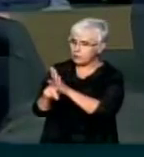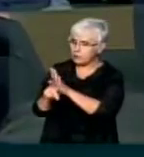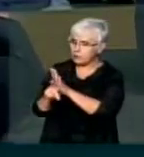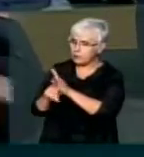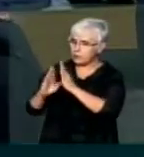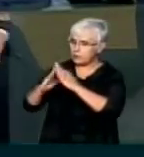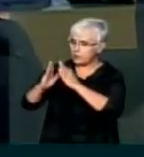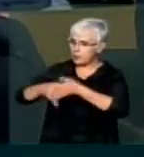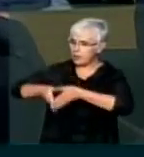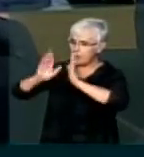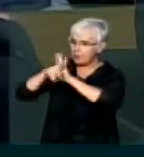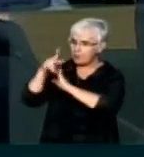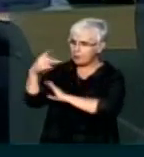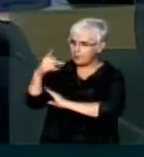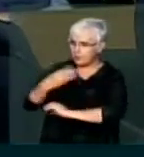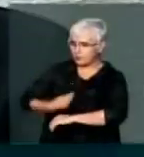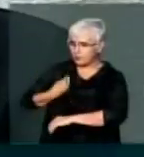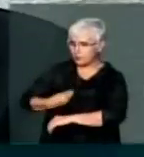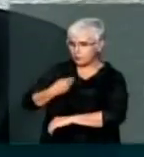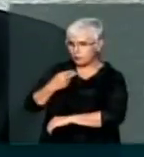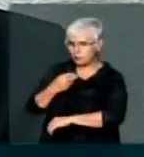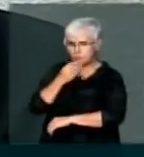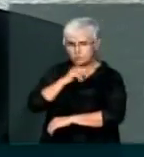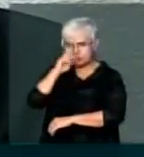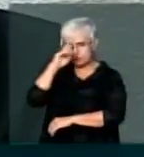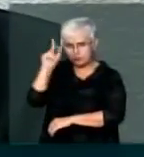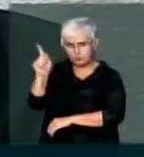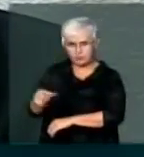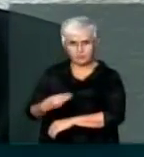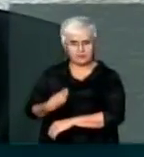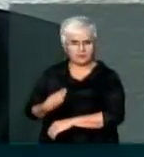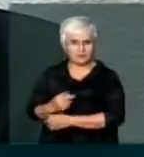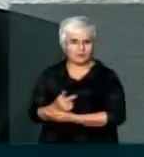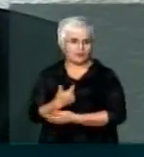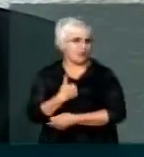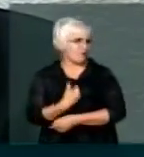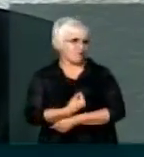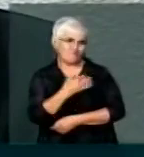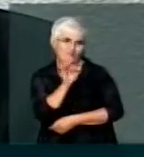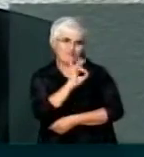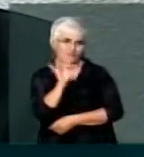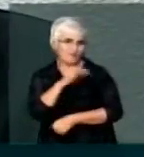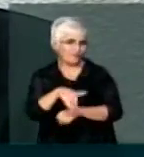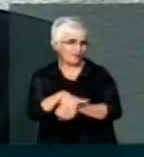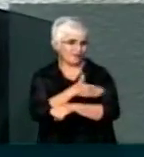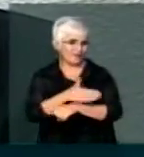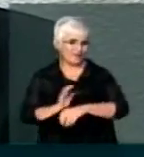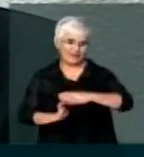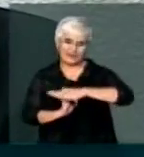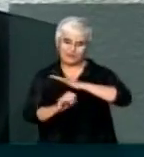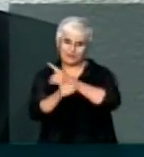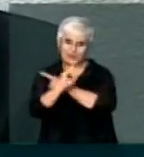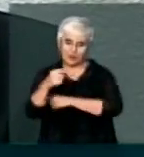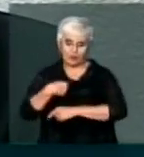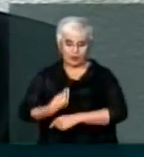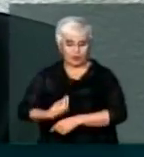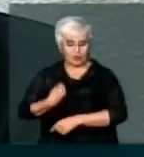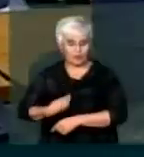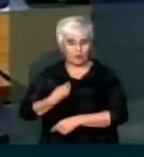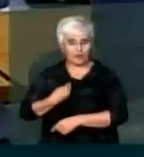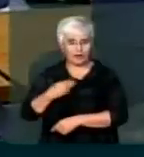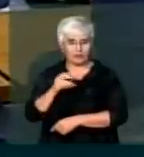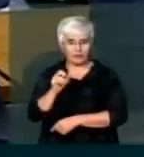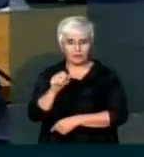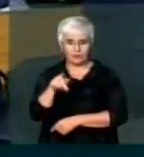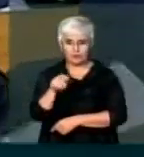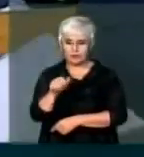demonstra que é o mesmo endereço que o senhor morava. Mas eu não morava no mesmo endereço de uma empresa. Eu morava num apartamento. Sim, mas